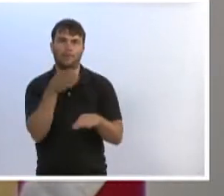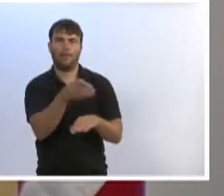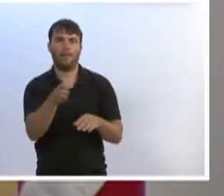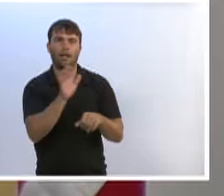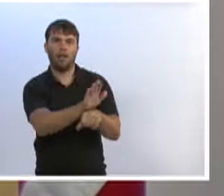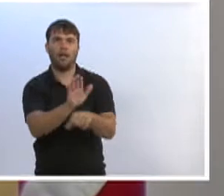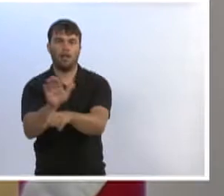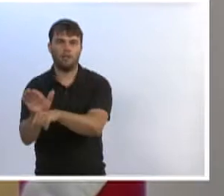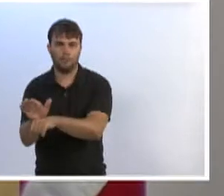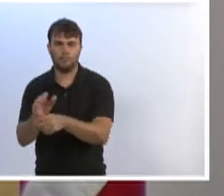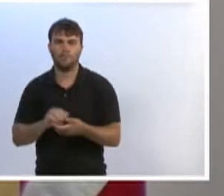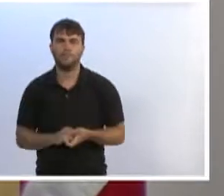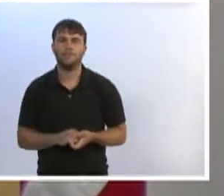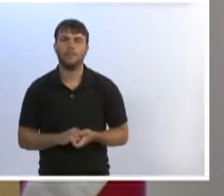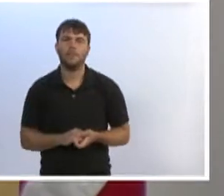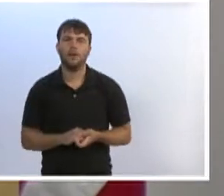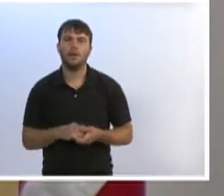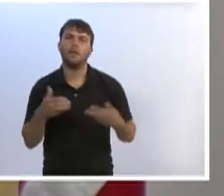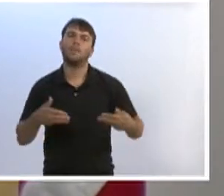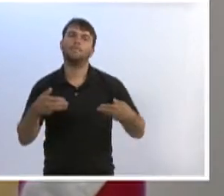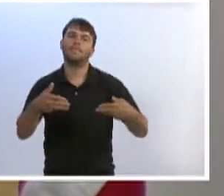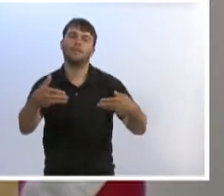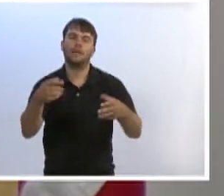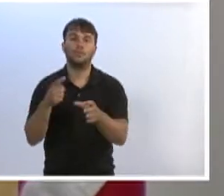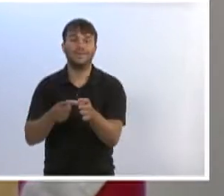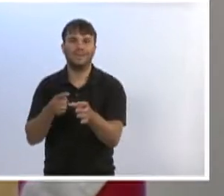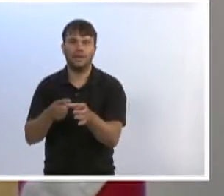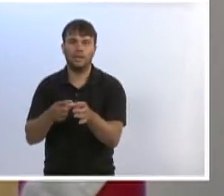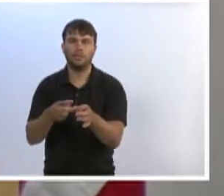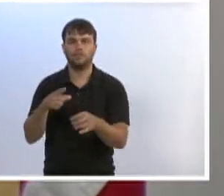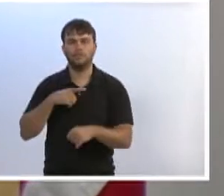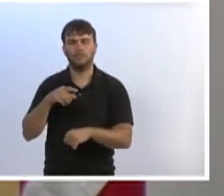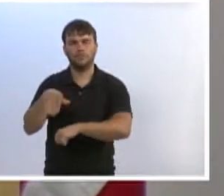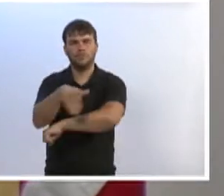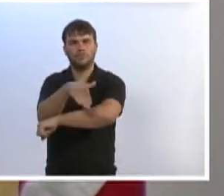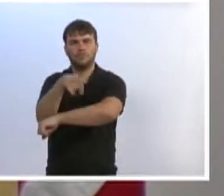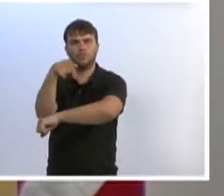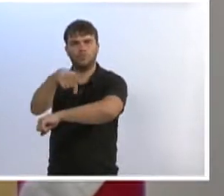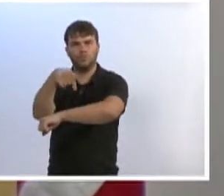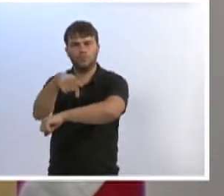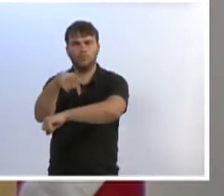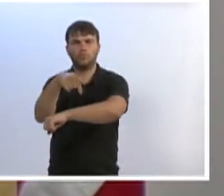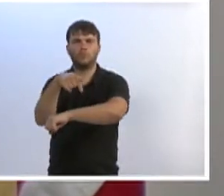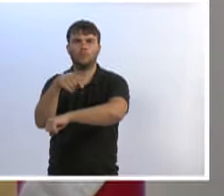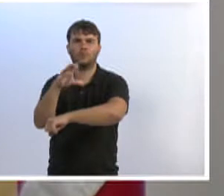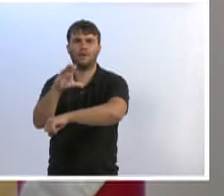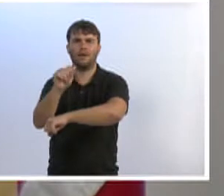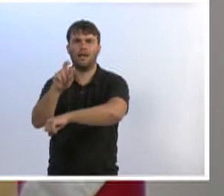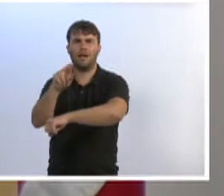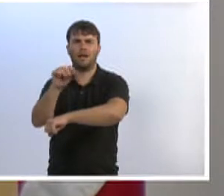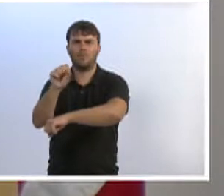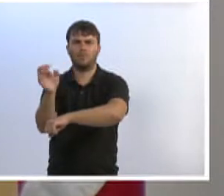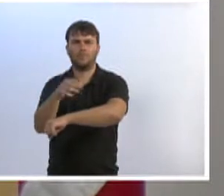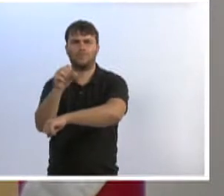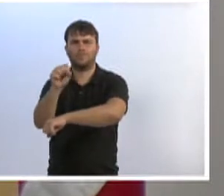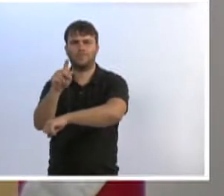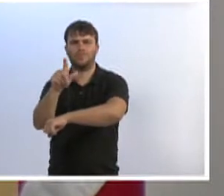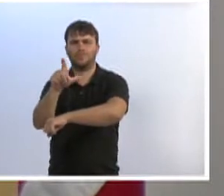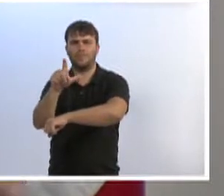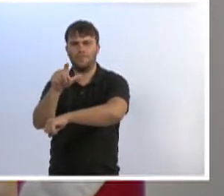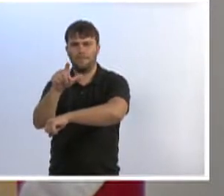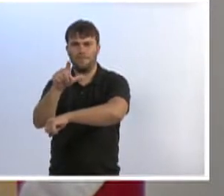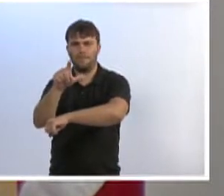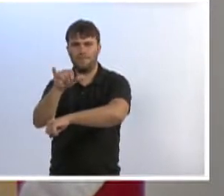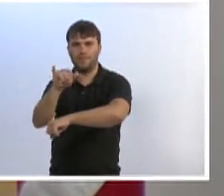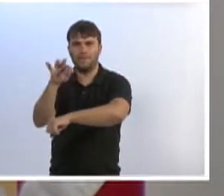No Ministério das Cidades, por exemplo, esse encaminhamento da rua, da própria rua Carlos Splitter, é um encaminhamento que vai ser feito